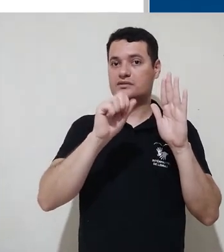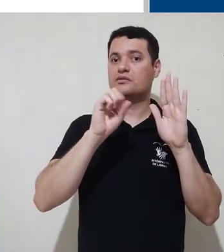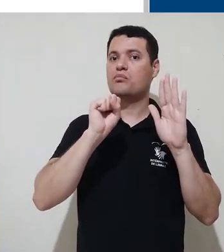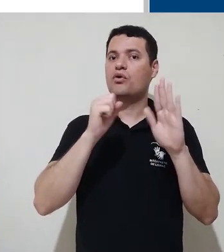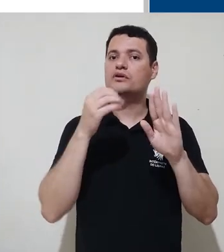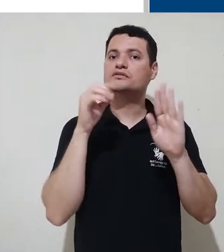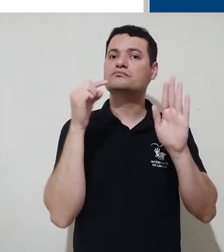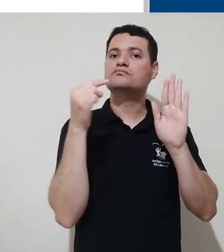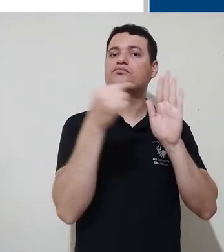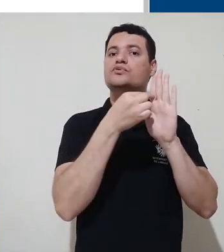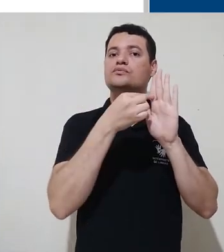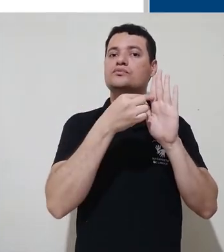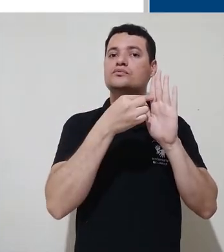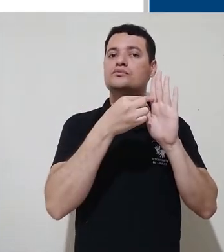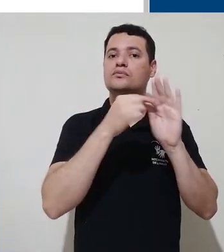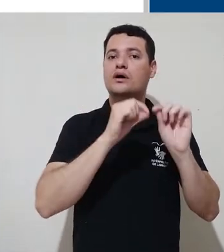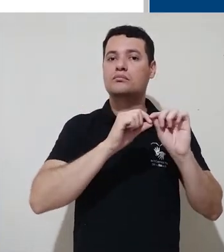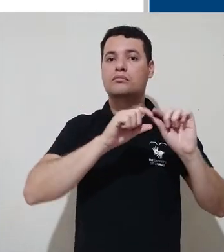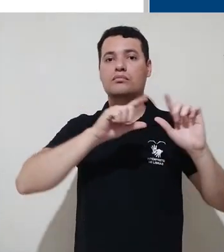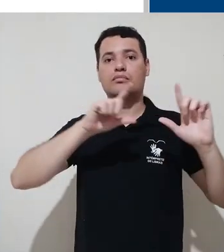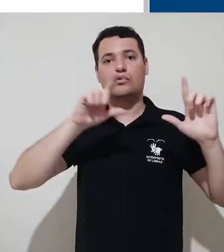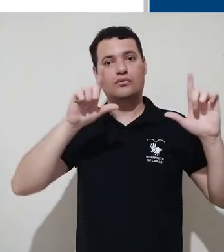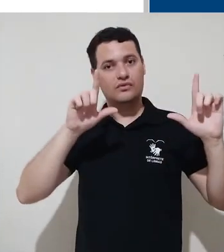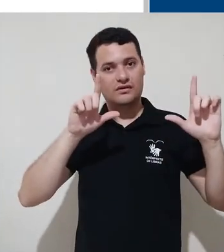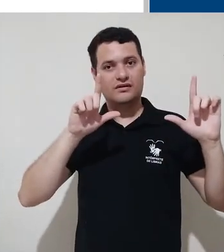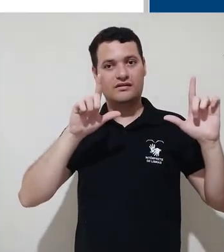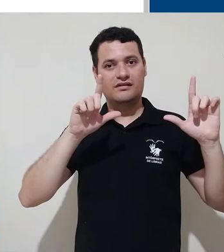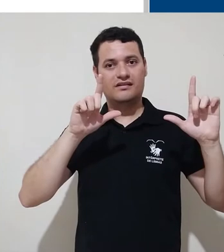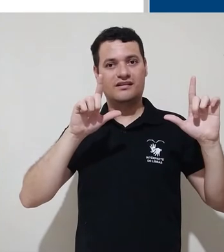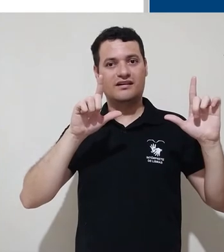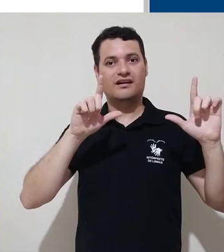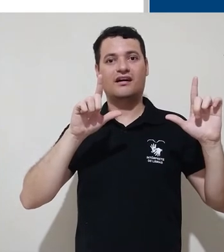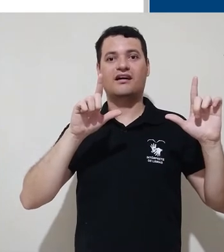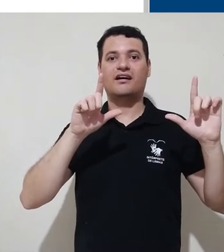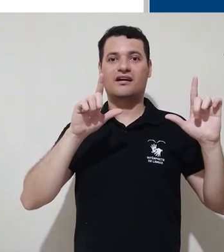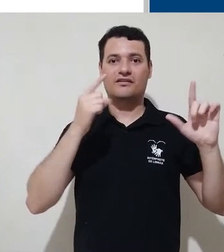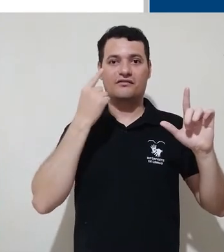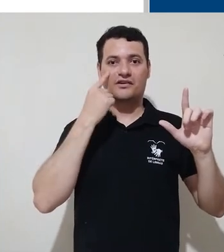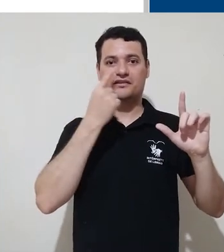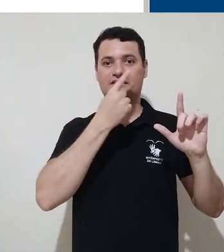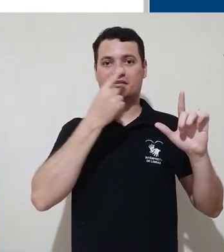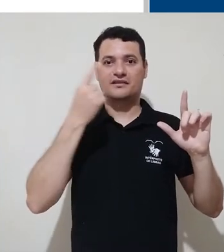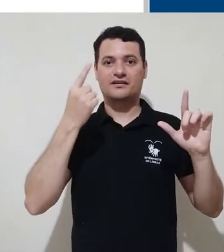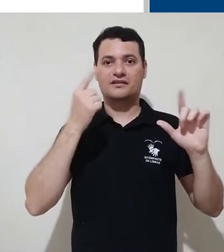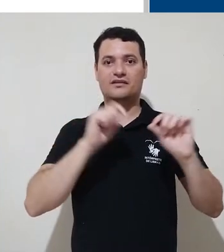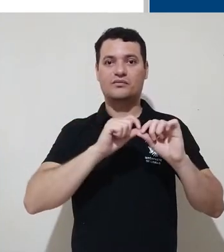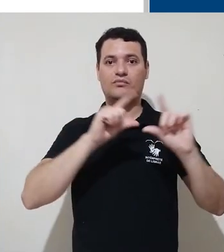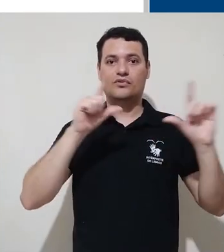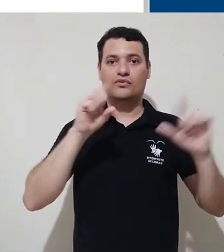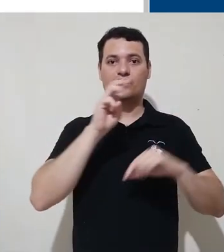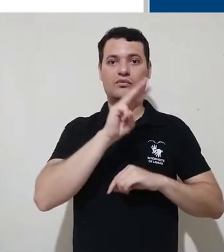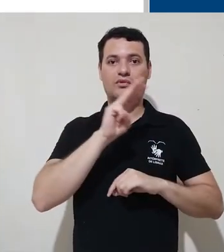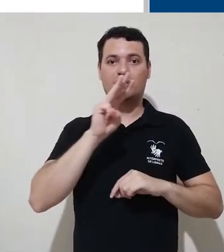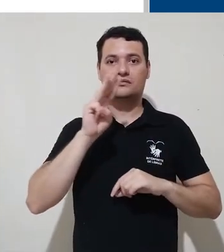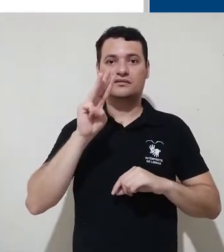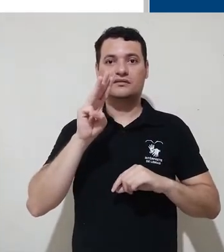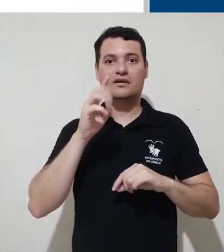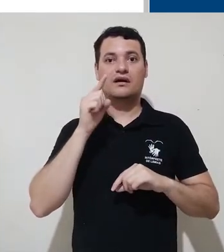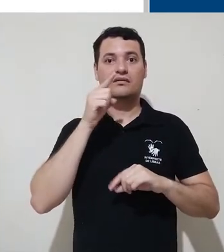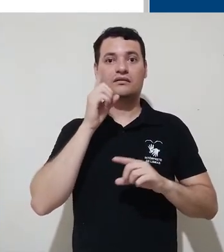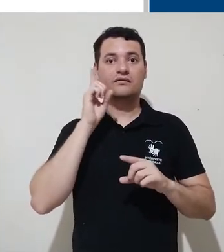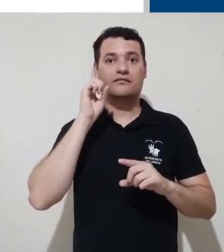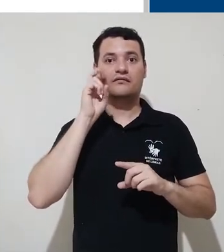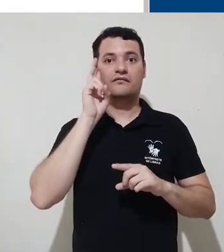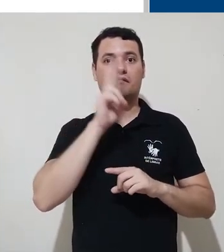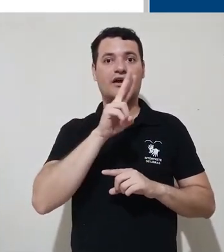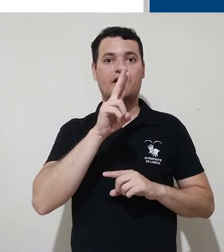clicando sobre elas. Se você clica sobre uma categoria, você vai para uma página onde você vai poder